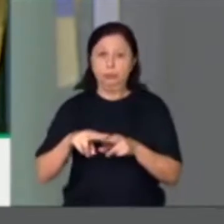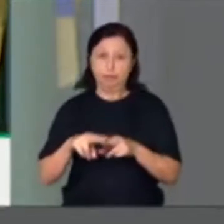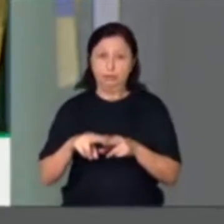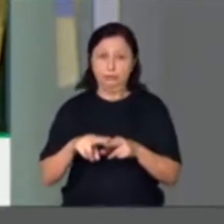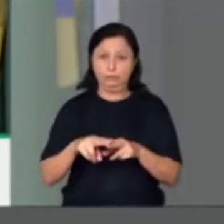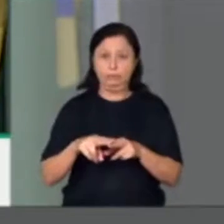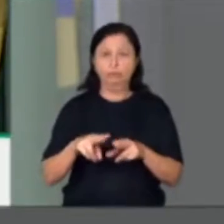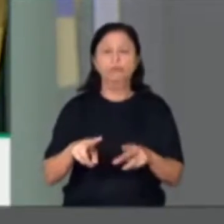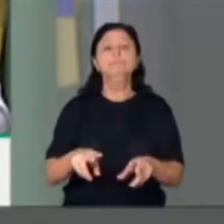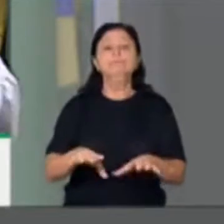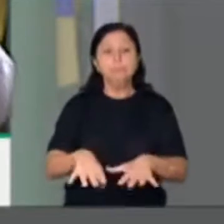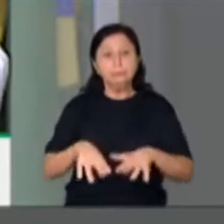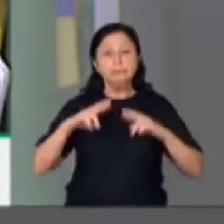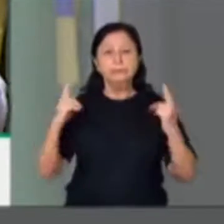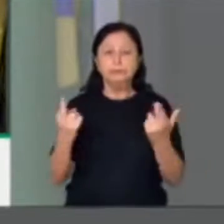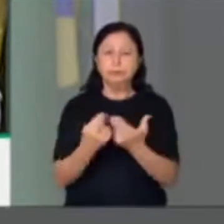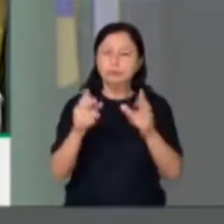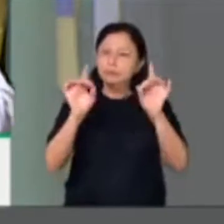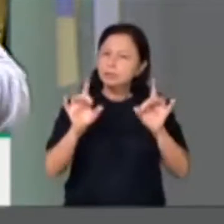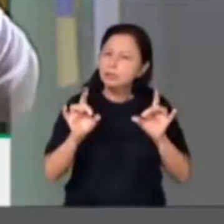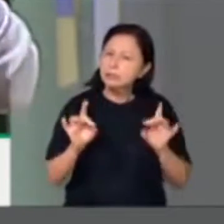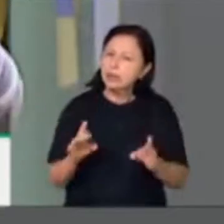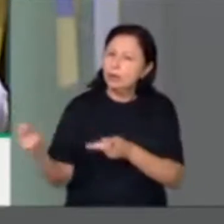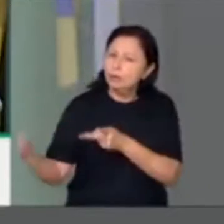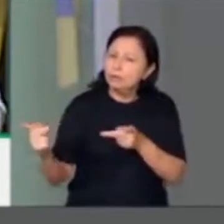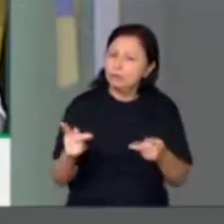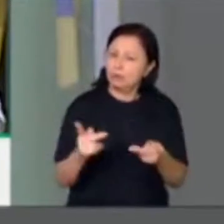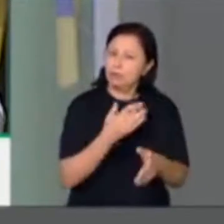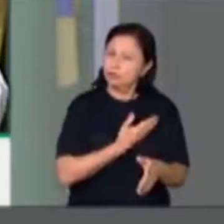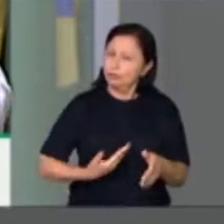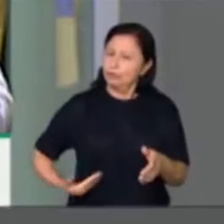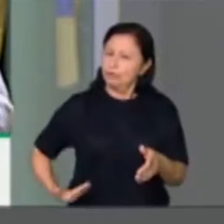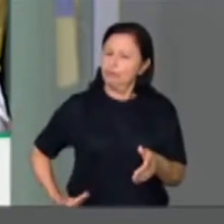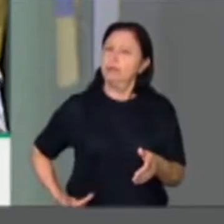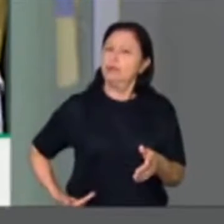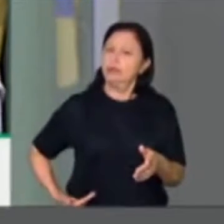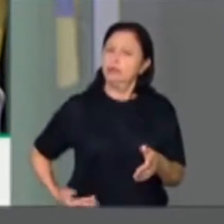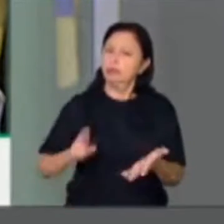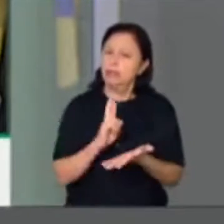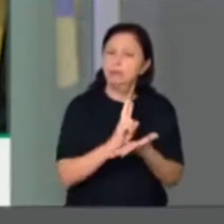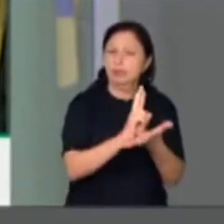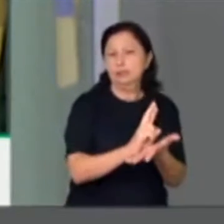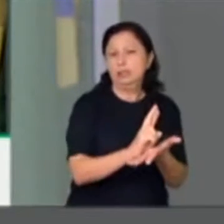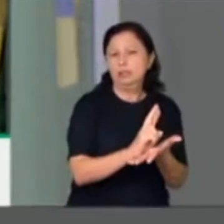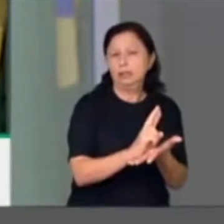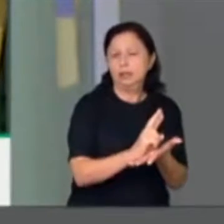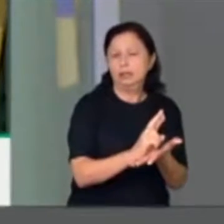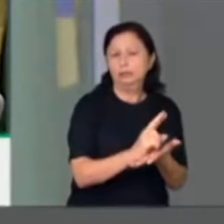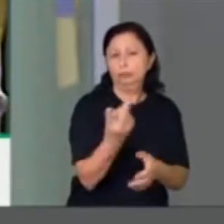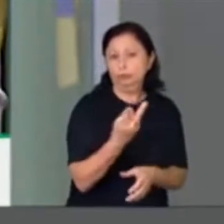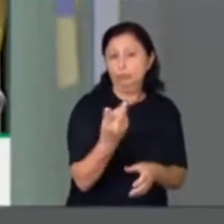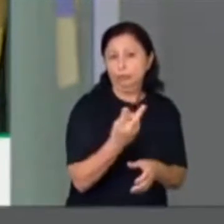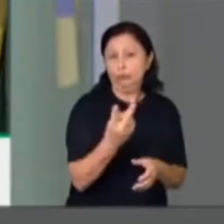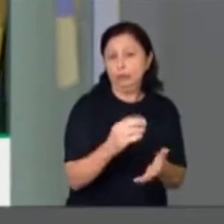que traz aqui o Executivo Nacional na sua representação dos nossos dois secretários